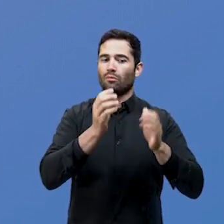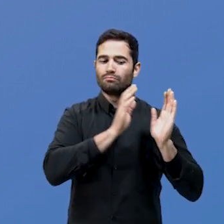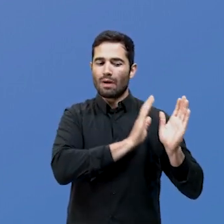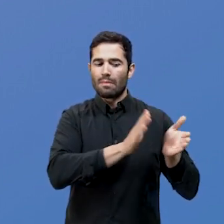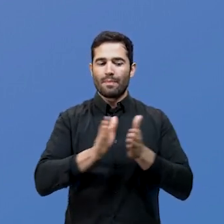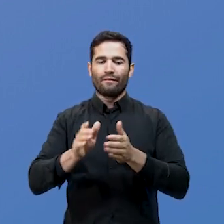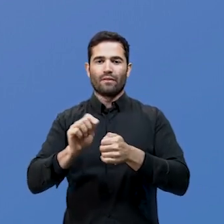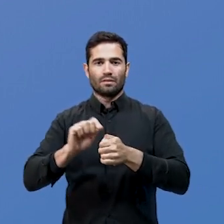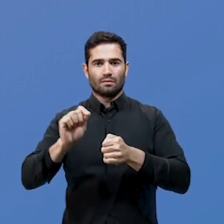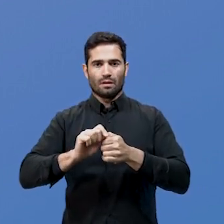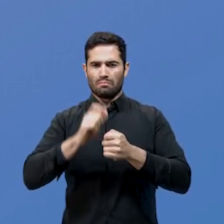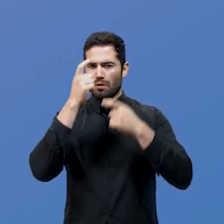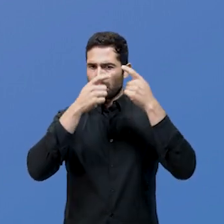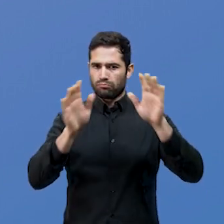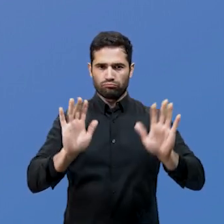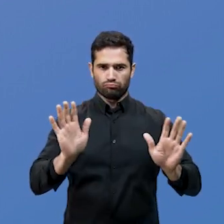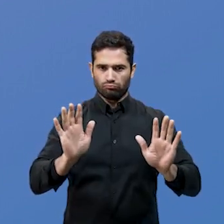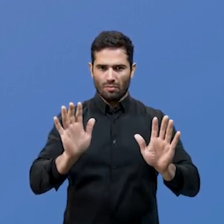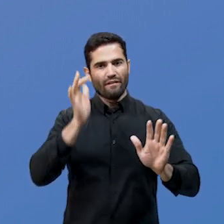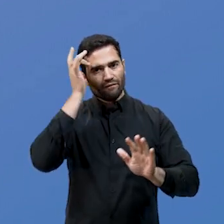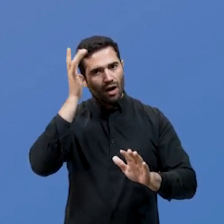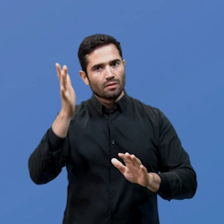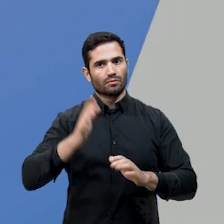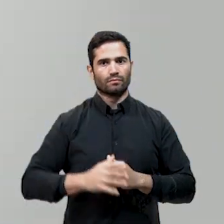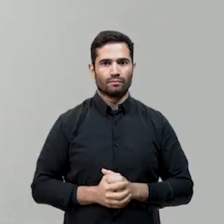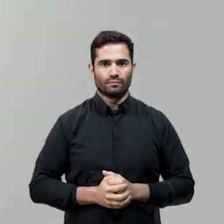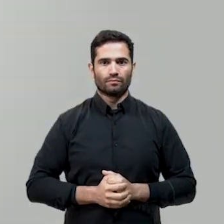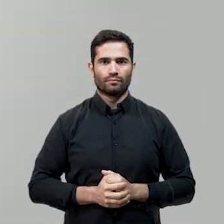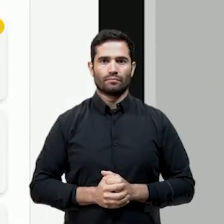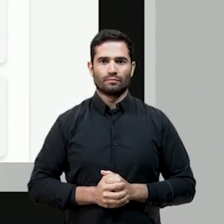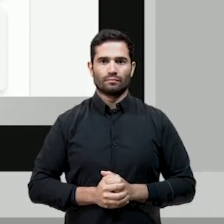de como fazer, não se preocupe, é super prático!